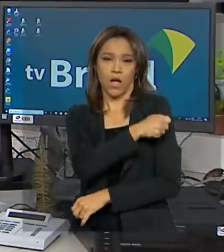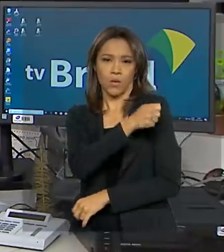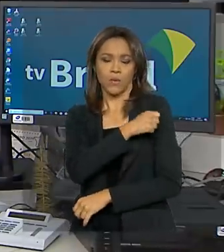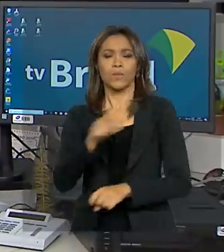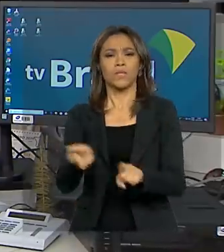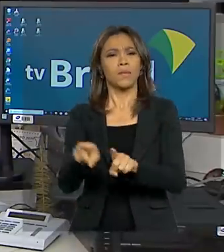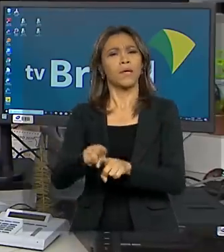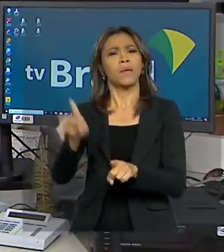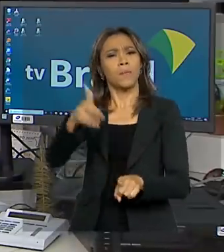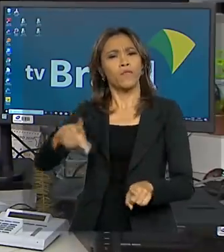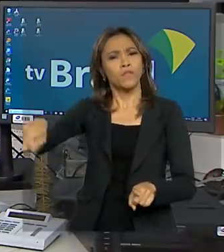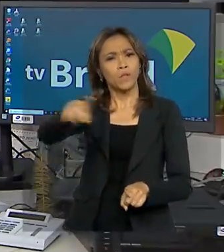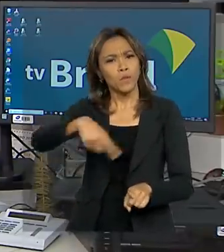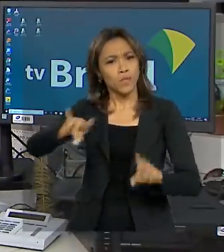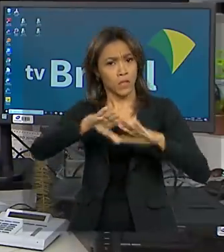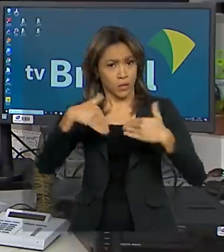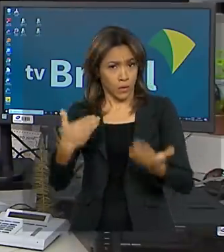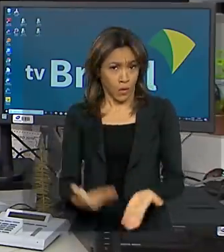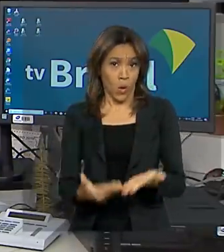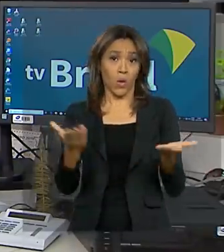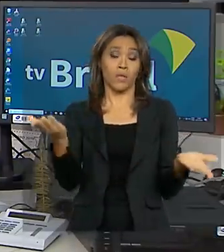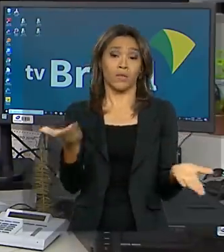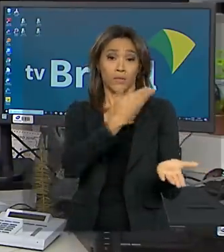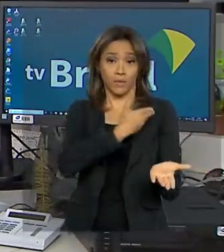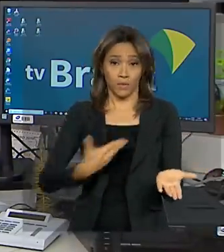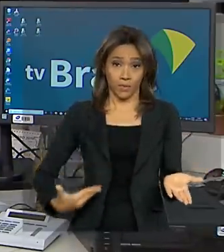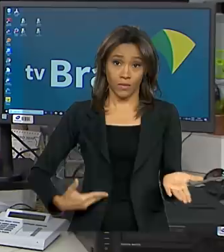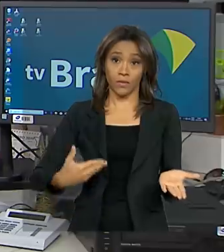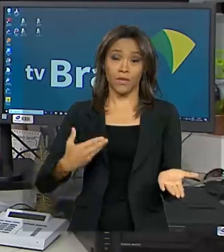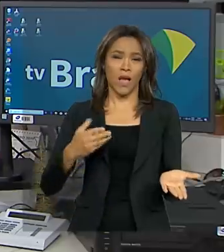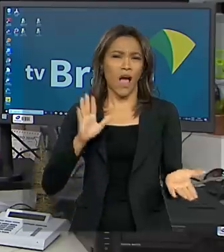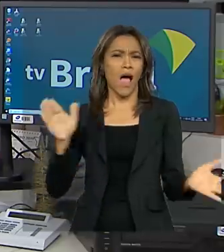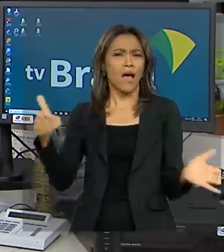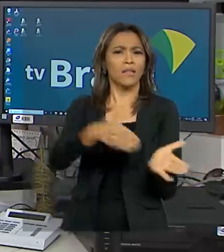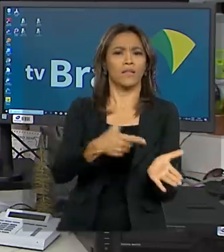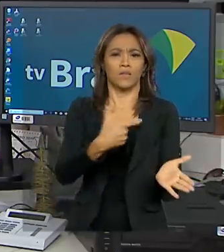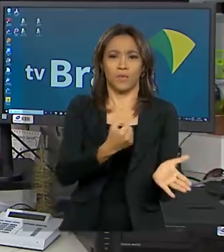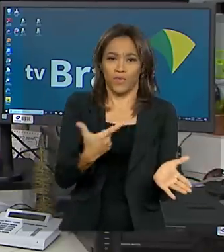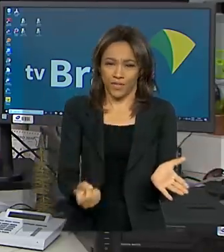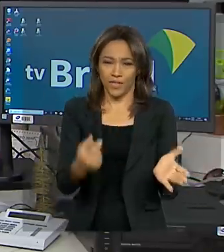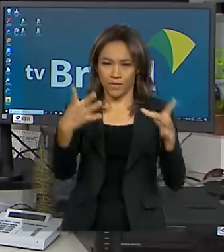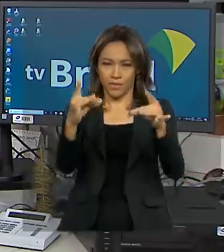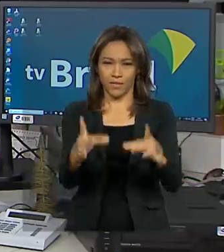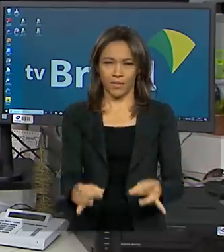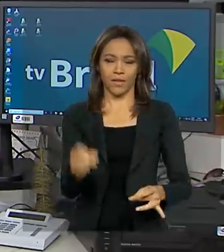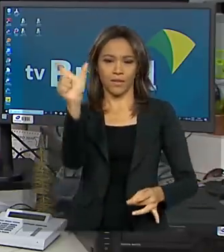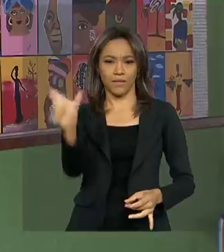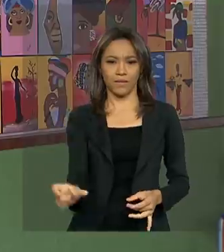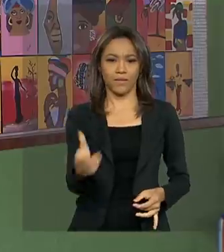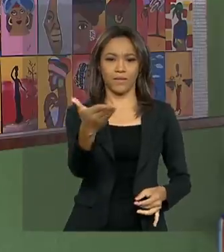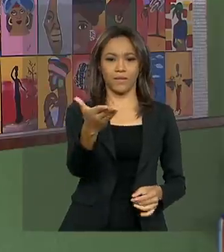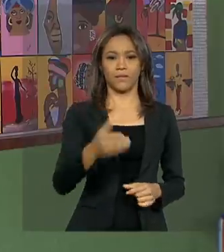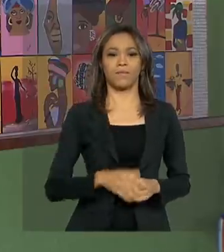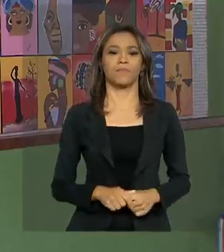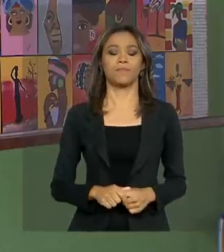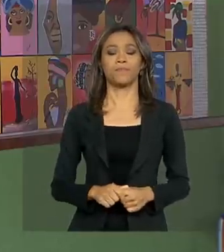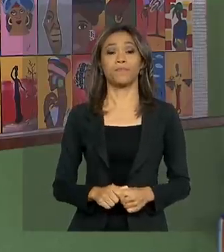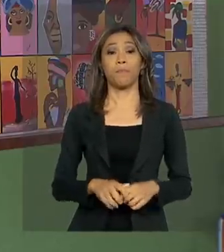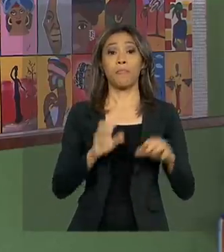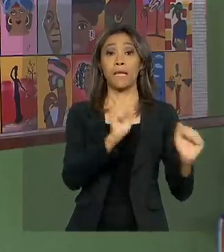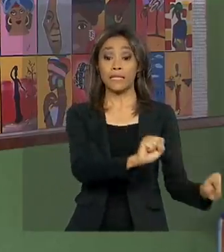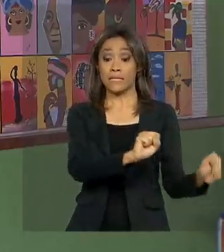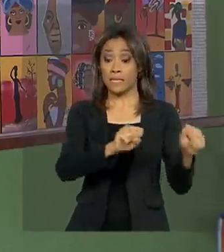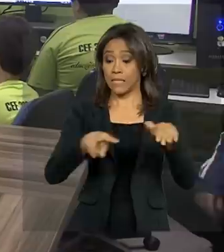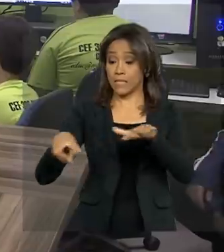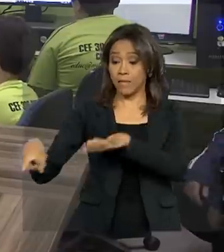públicas urbanas de todo o Brasil até 2020. Os detalhes com Márcia Fernandes. Na semana da